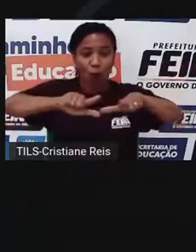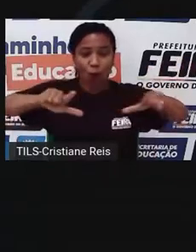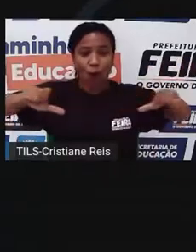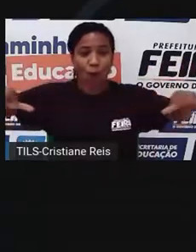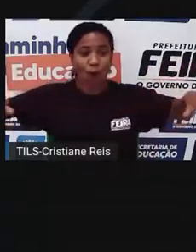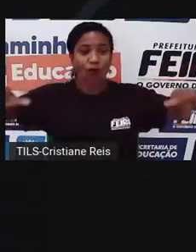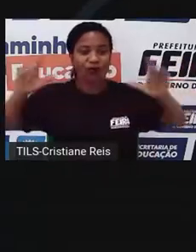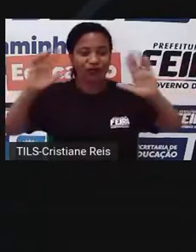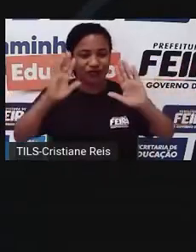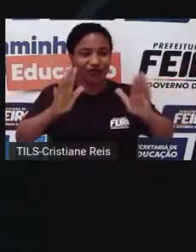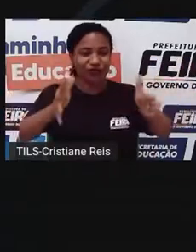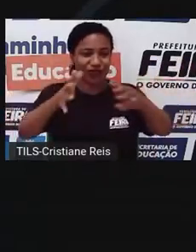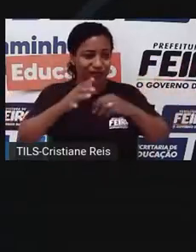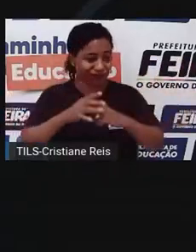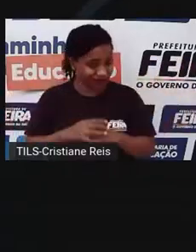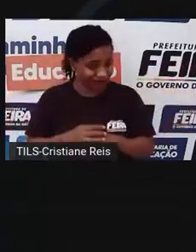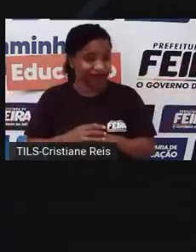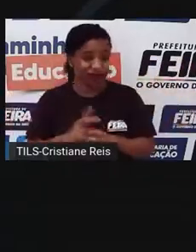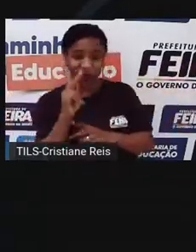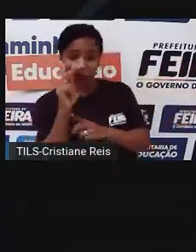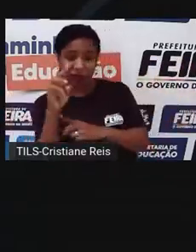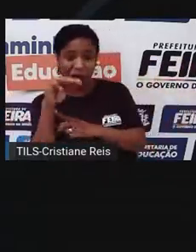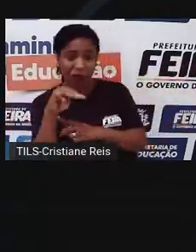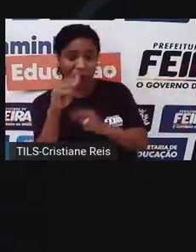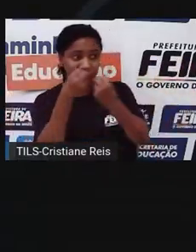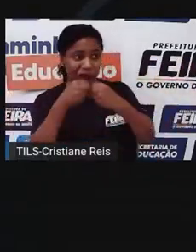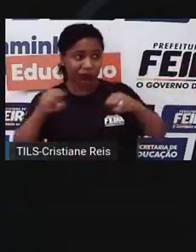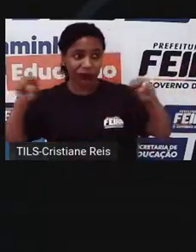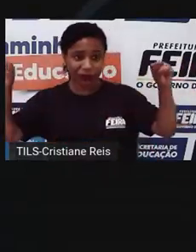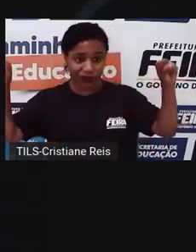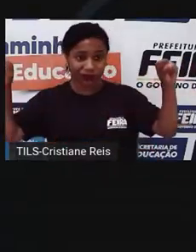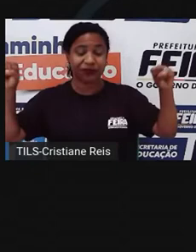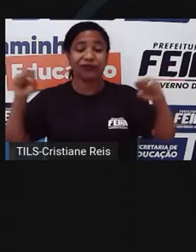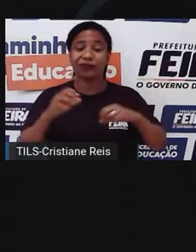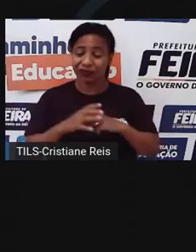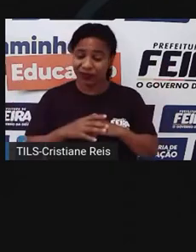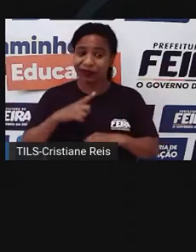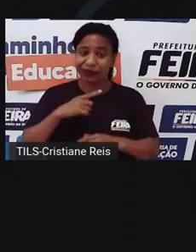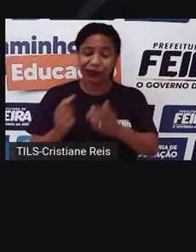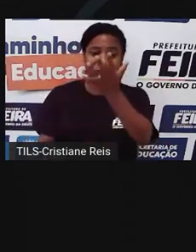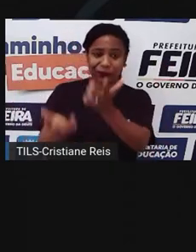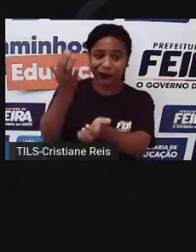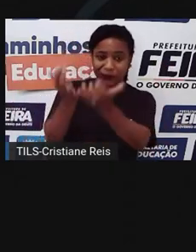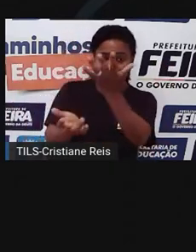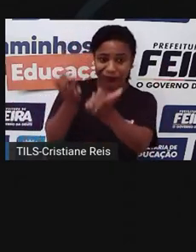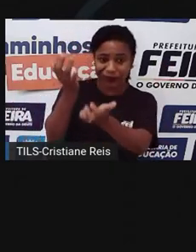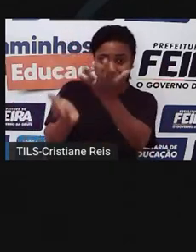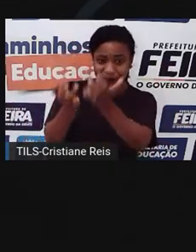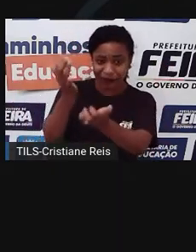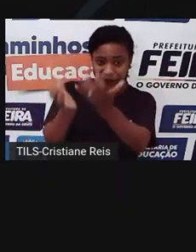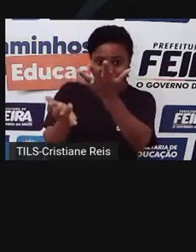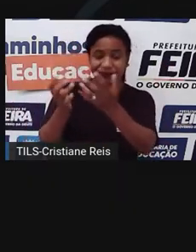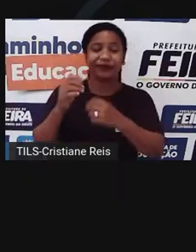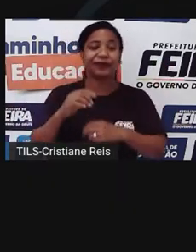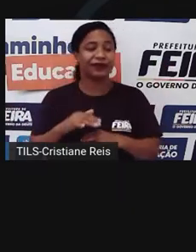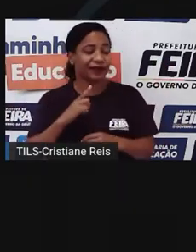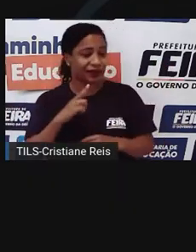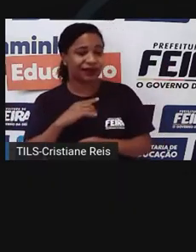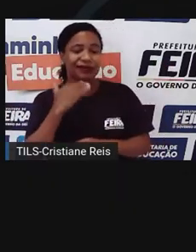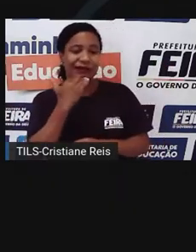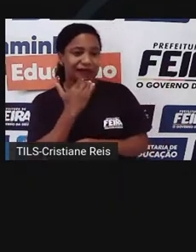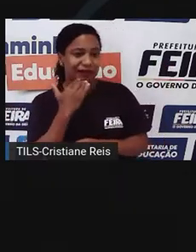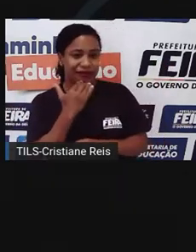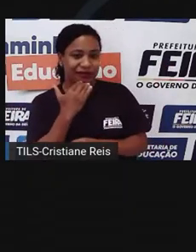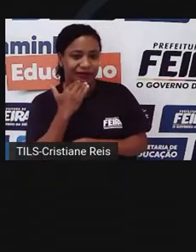Ela é posteriormente queimada e gera gases de efeito estufa, geram partículas de aerossóis e geram